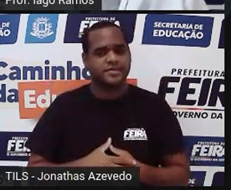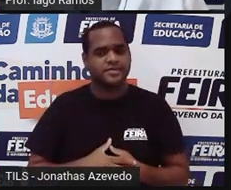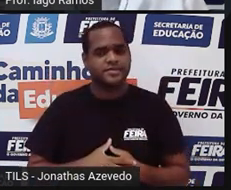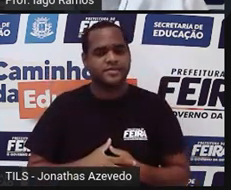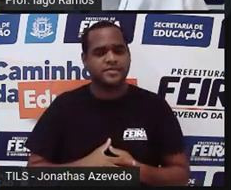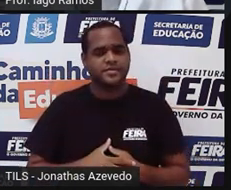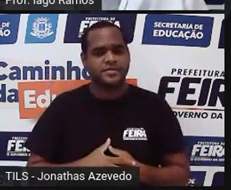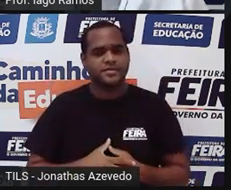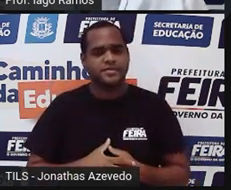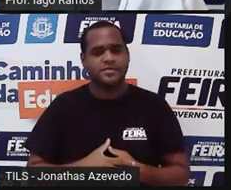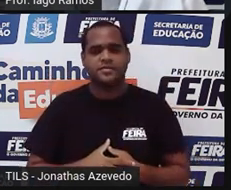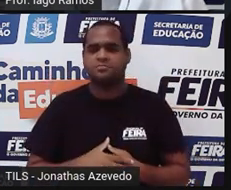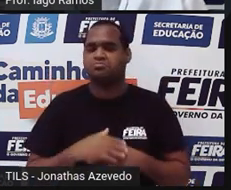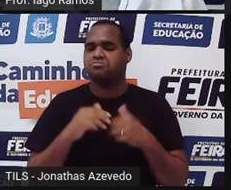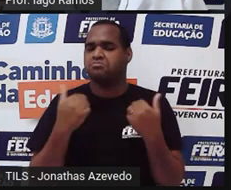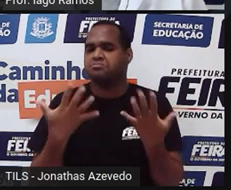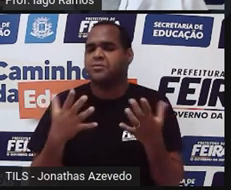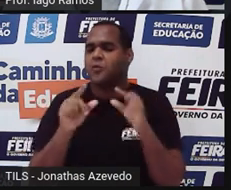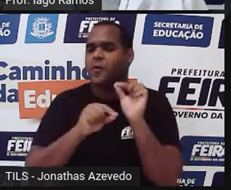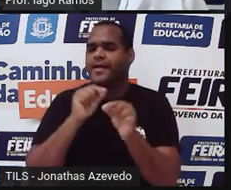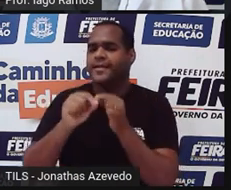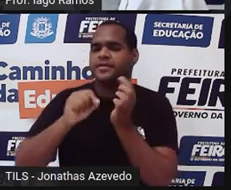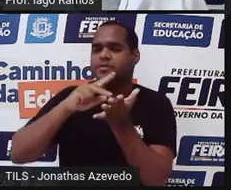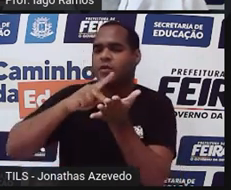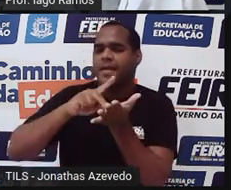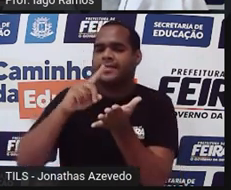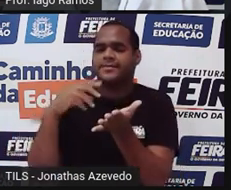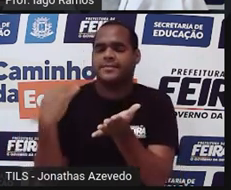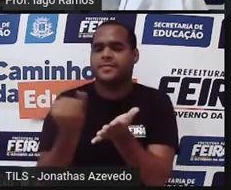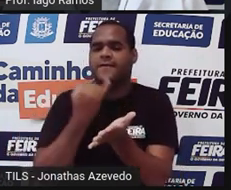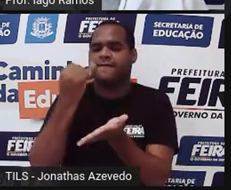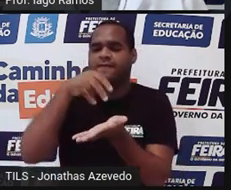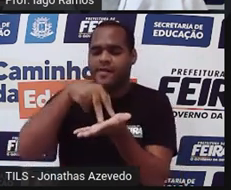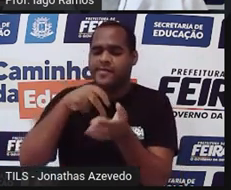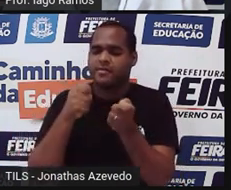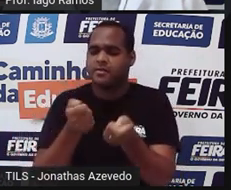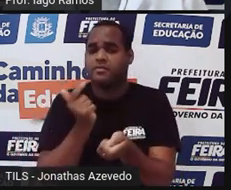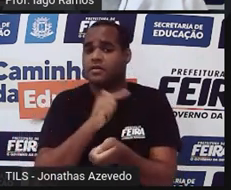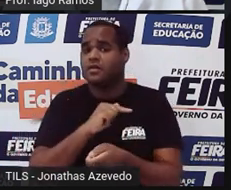Qual forma geométrica é mais resistente?